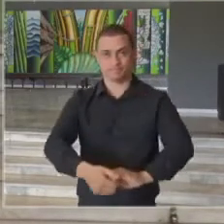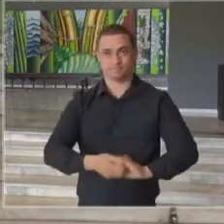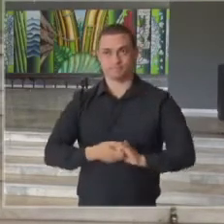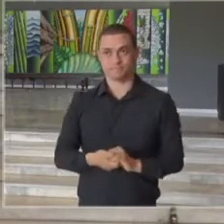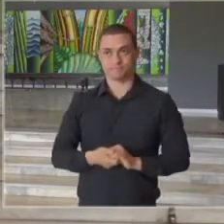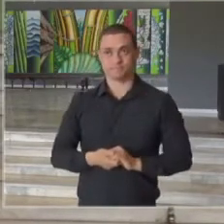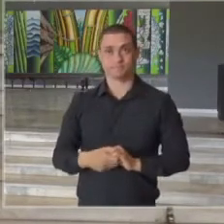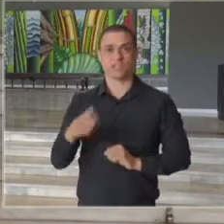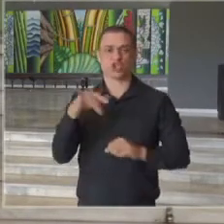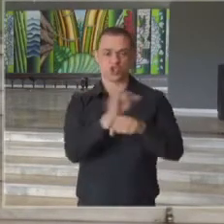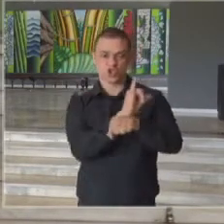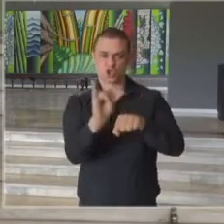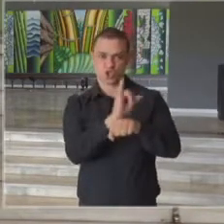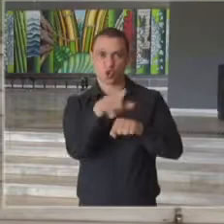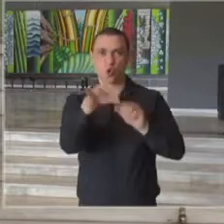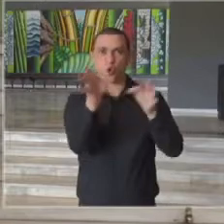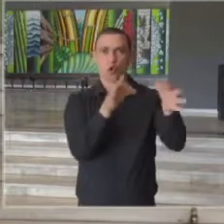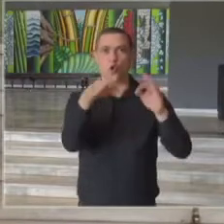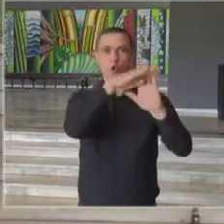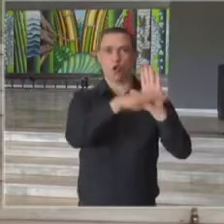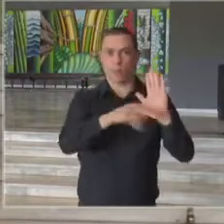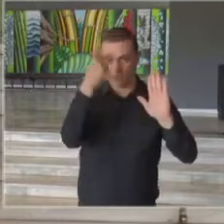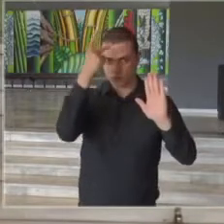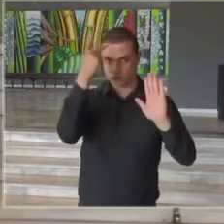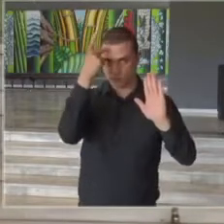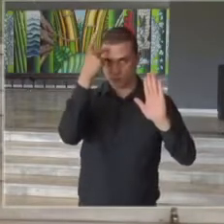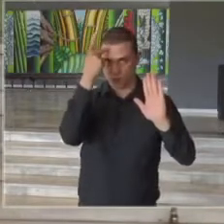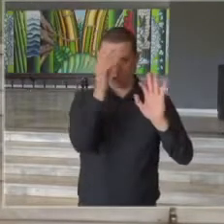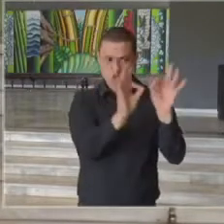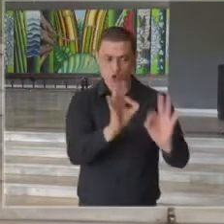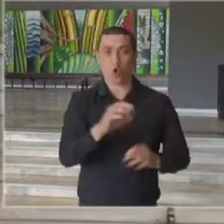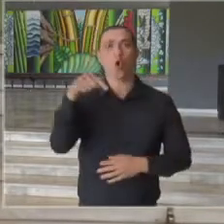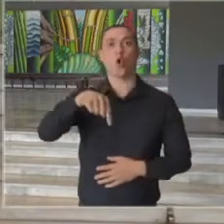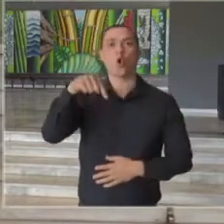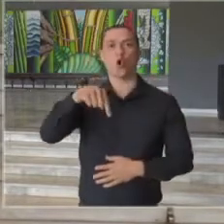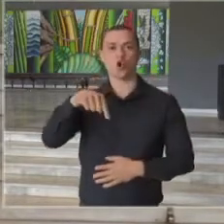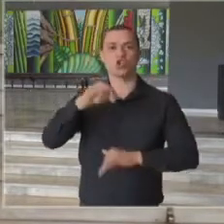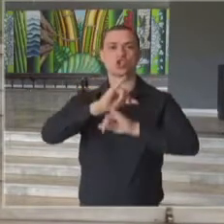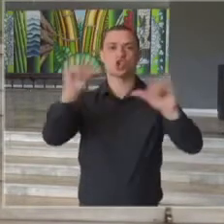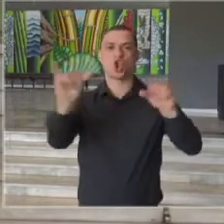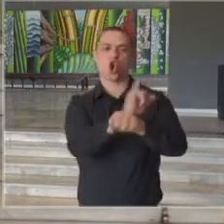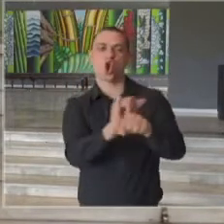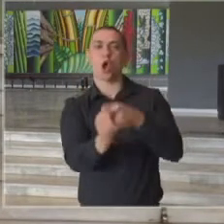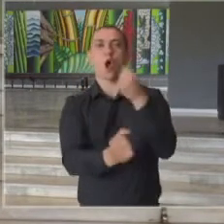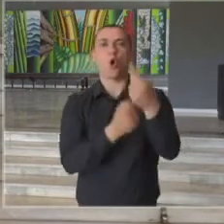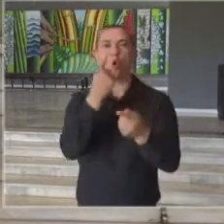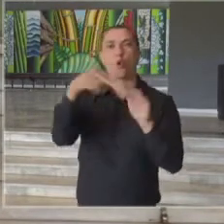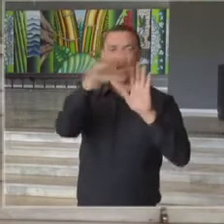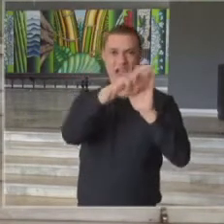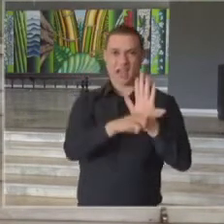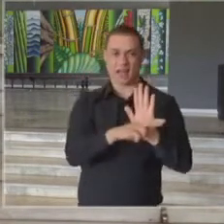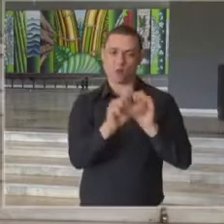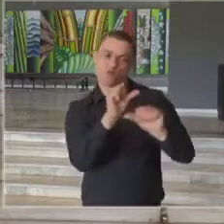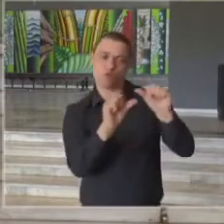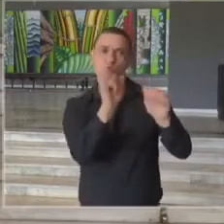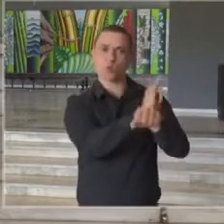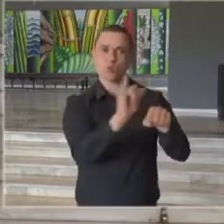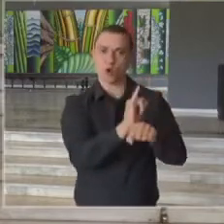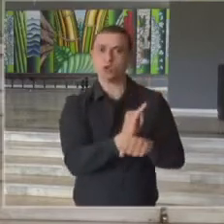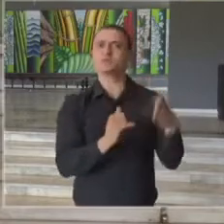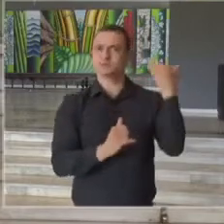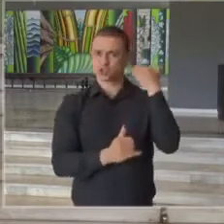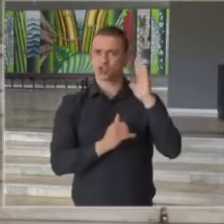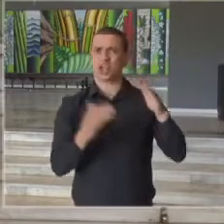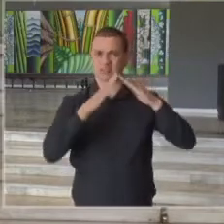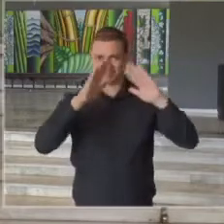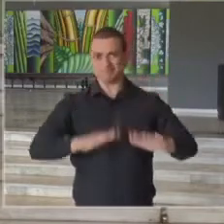Calibragem técnica do Plano São Paulo. Hoje anunciamos ajustes de alguns parâmetros já existentes na